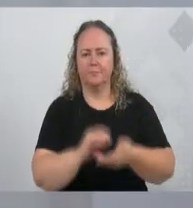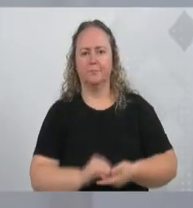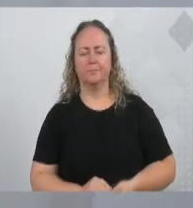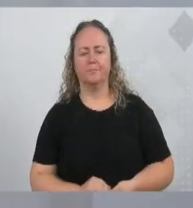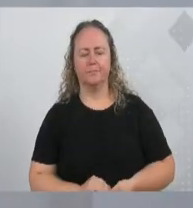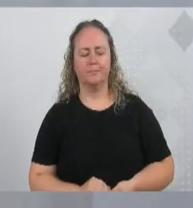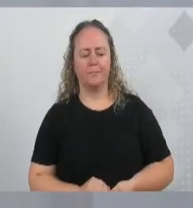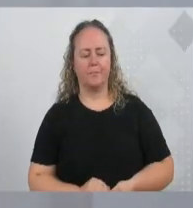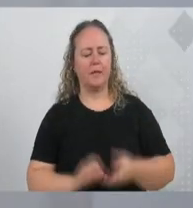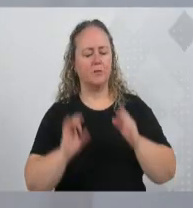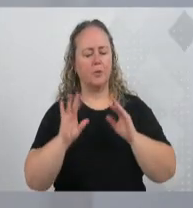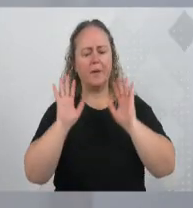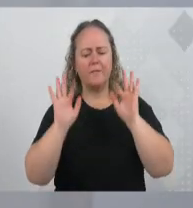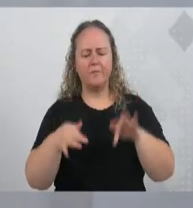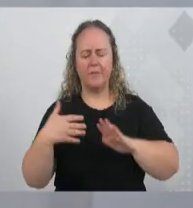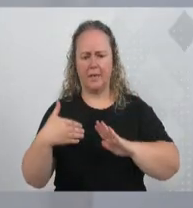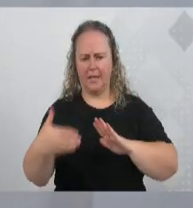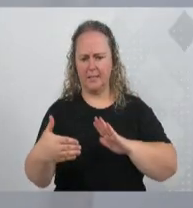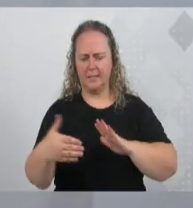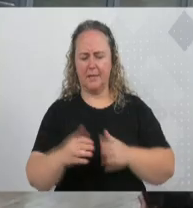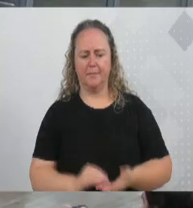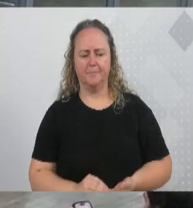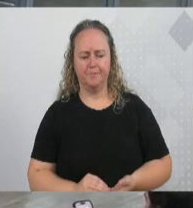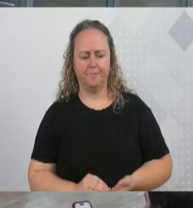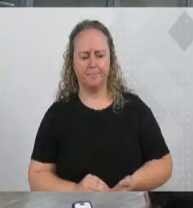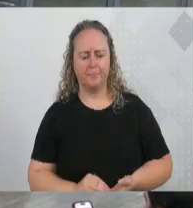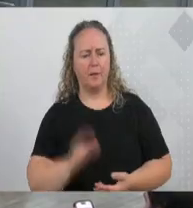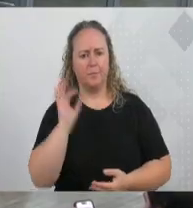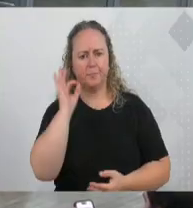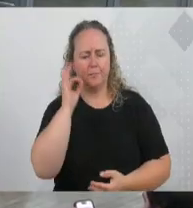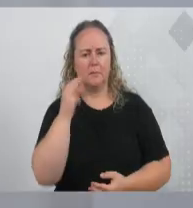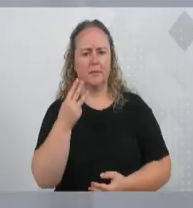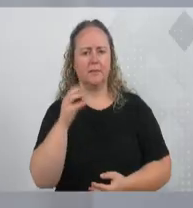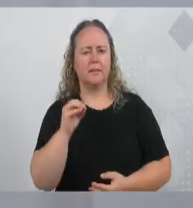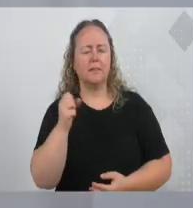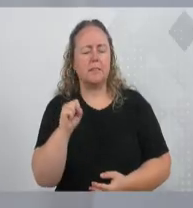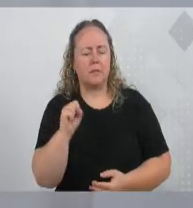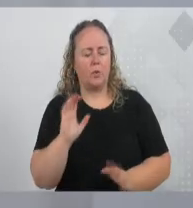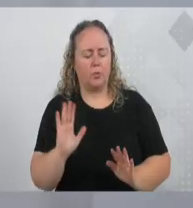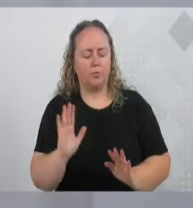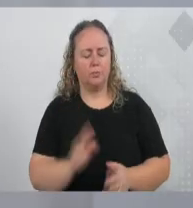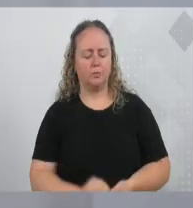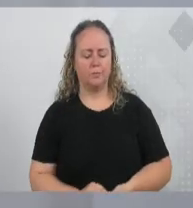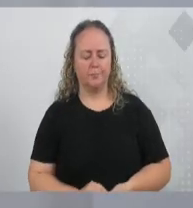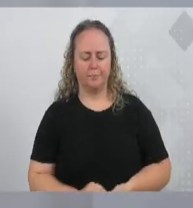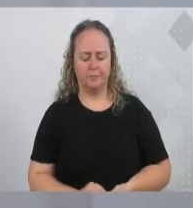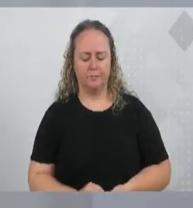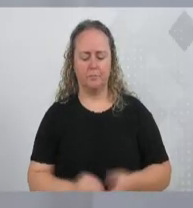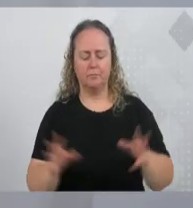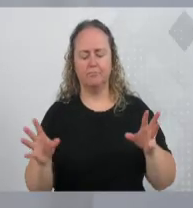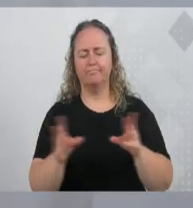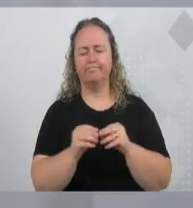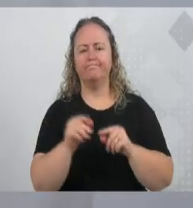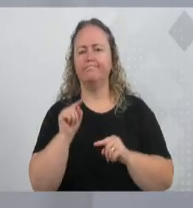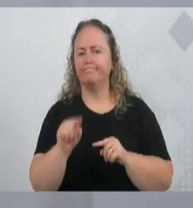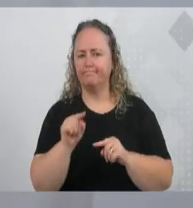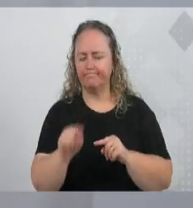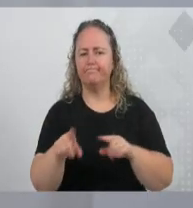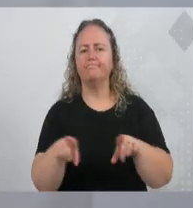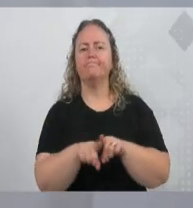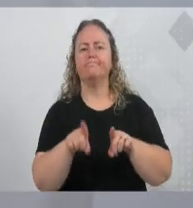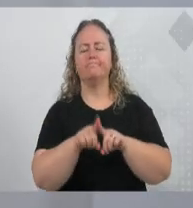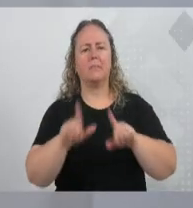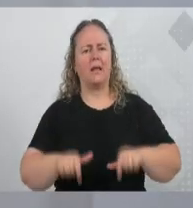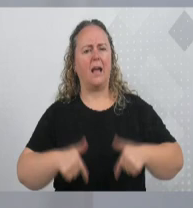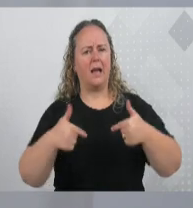segundos para concluir, só. 30 segundos para a vossa excelência poder concluir. Obrigado, presidente. É isso aí. A gente trazendo também algumas ações